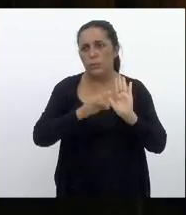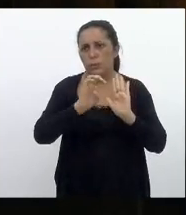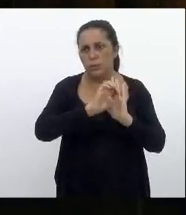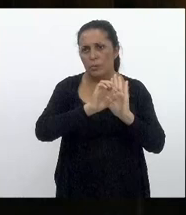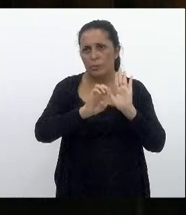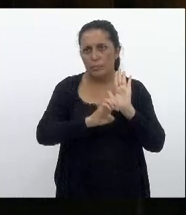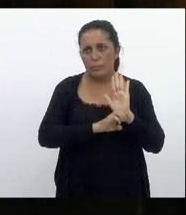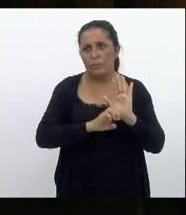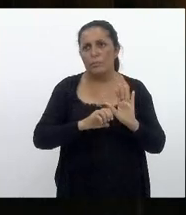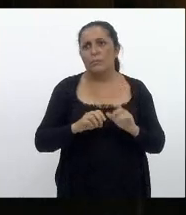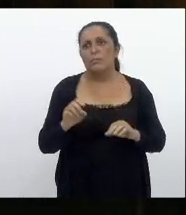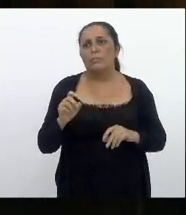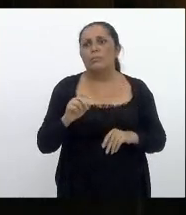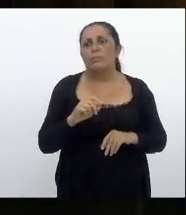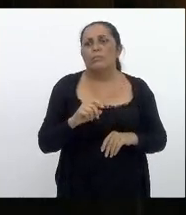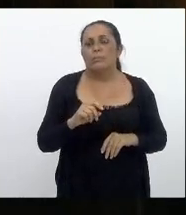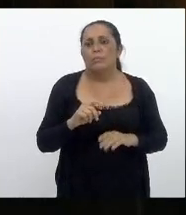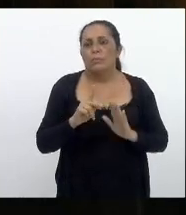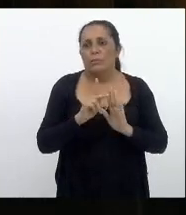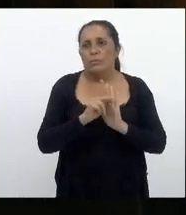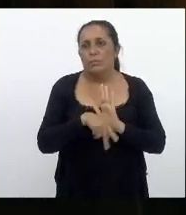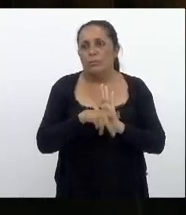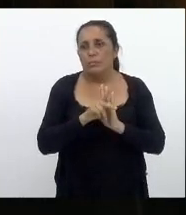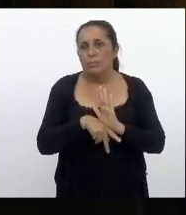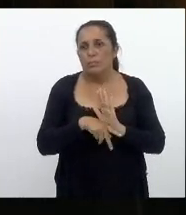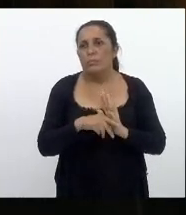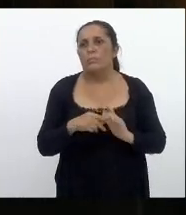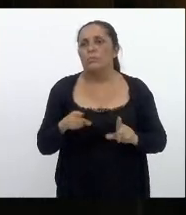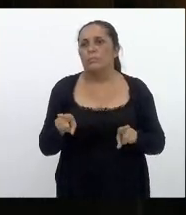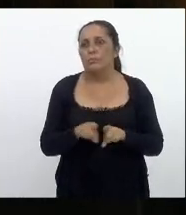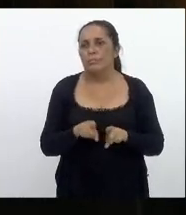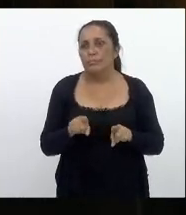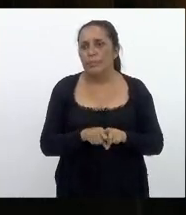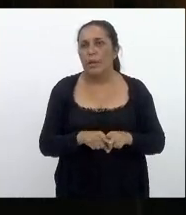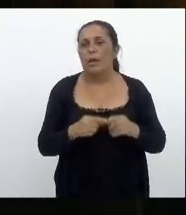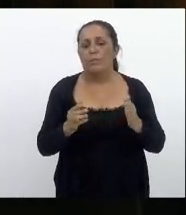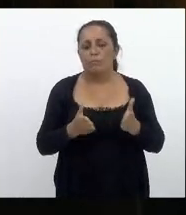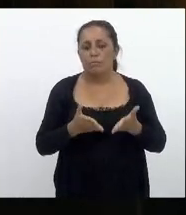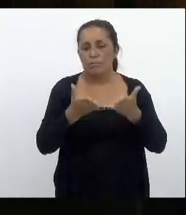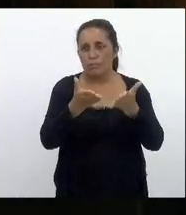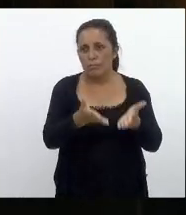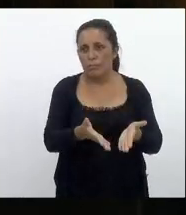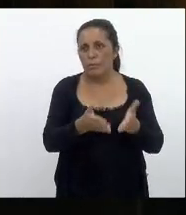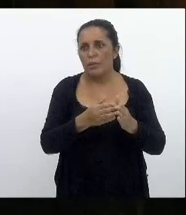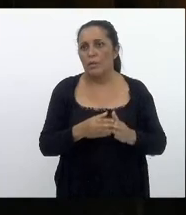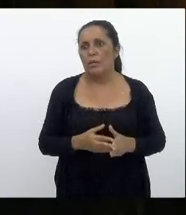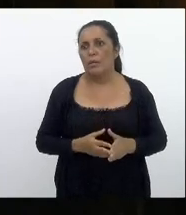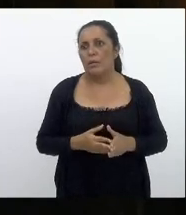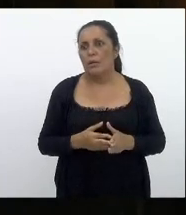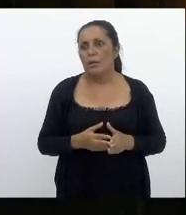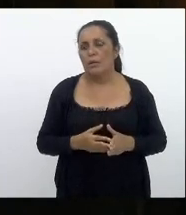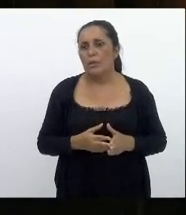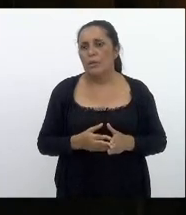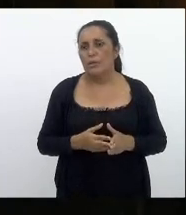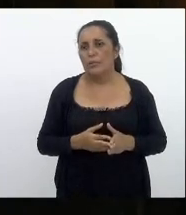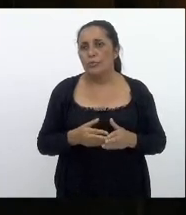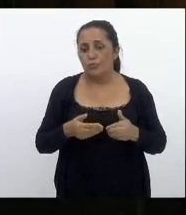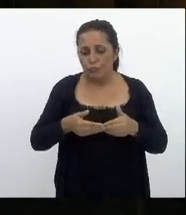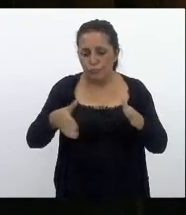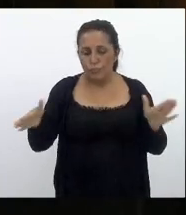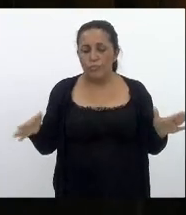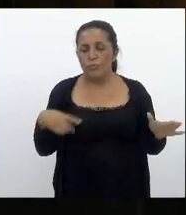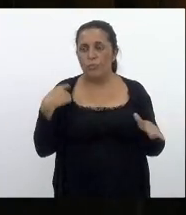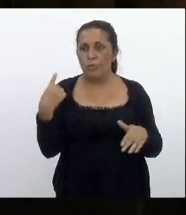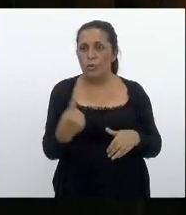projeto assim como também foram encaminhados através de uma abertura que